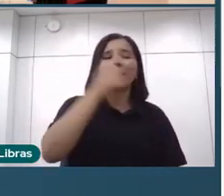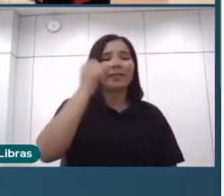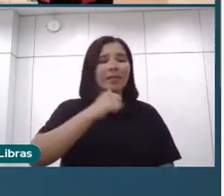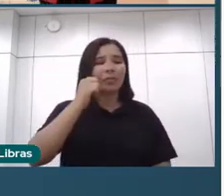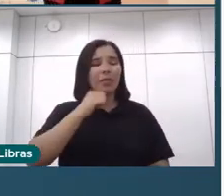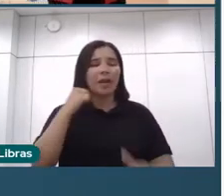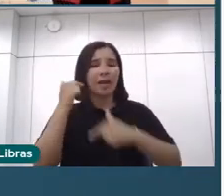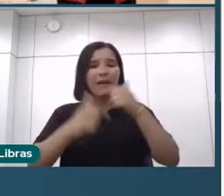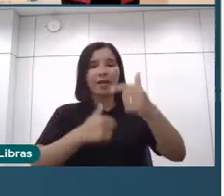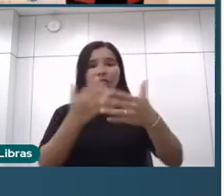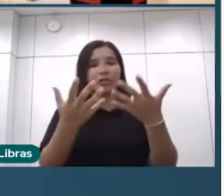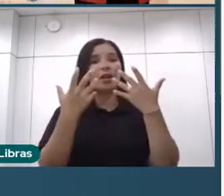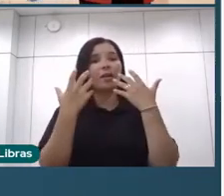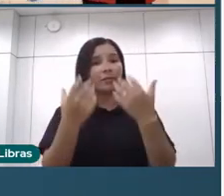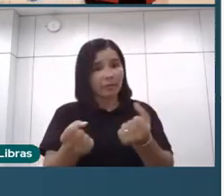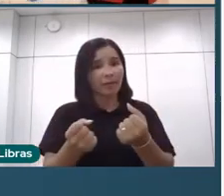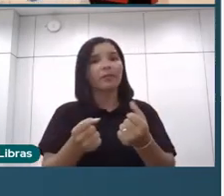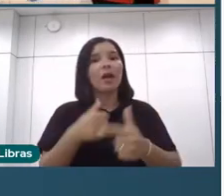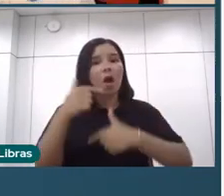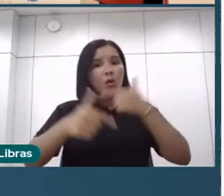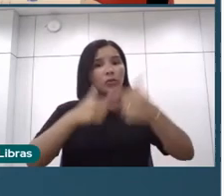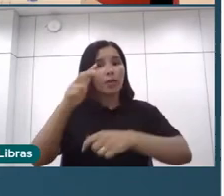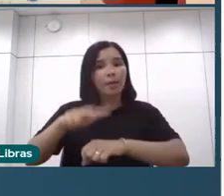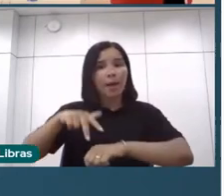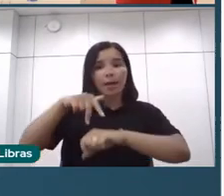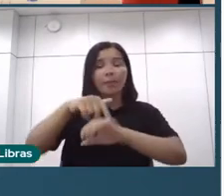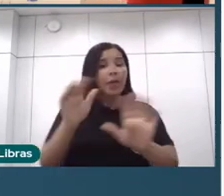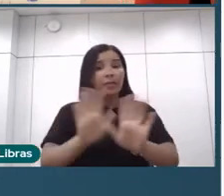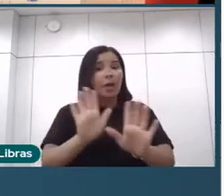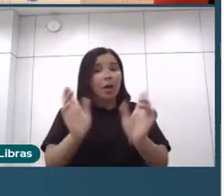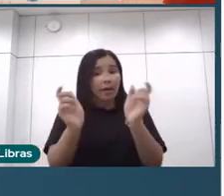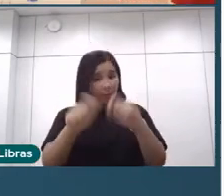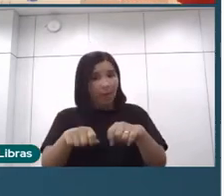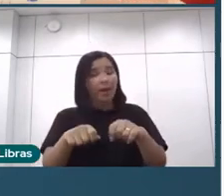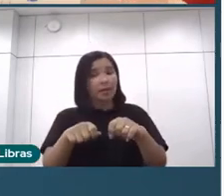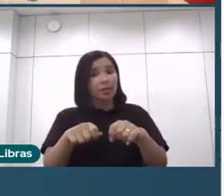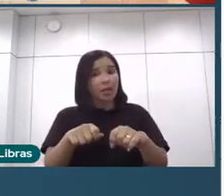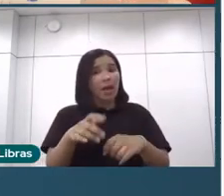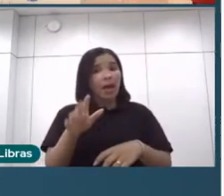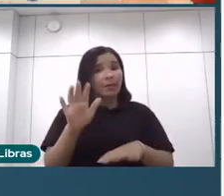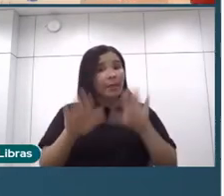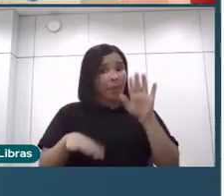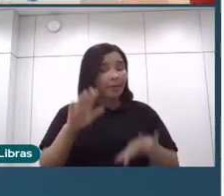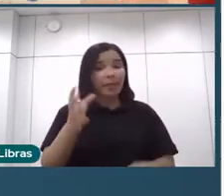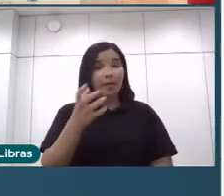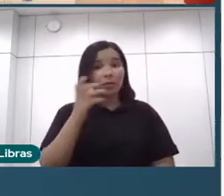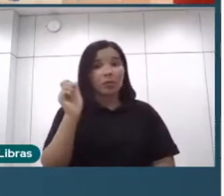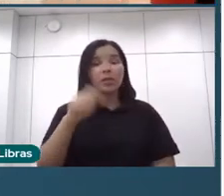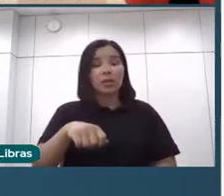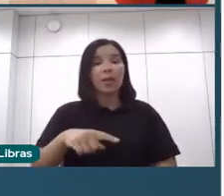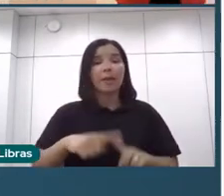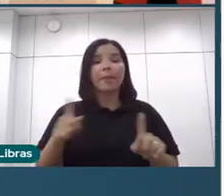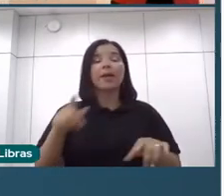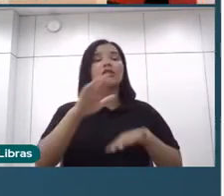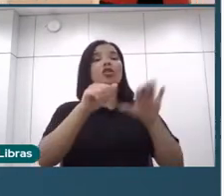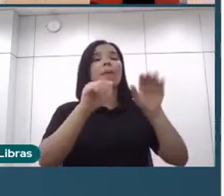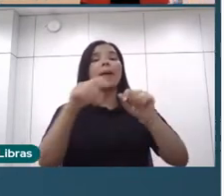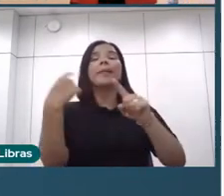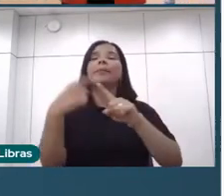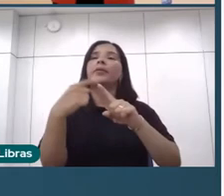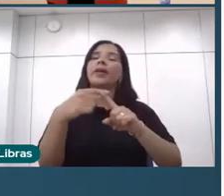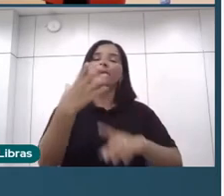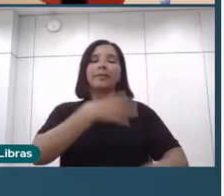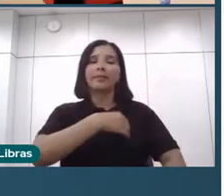muitas vezes aceitar um cargo de liderança, nem que elas não sejam capazes, elas muitas vezes não aceitam ou não são chamadas porque têm filhos. Tem dois